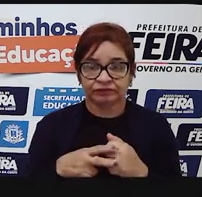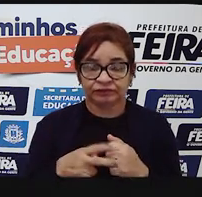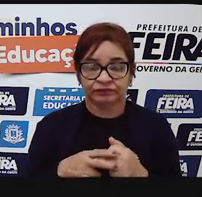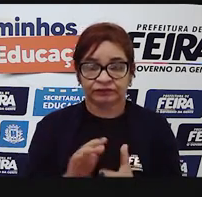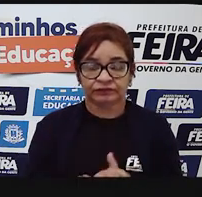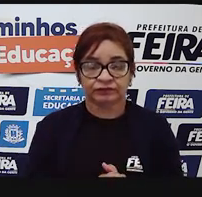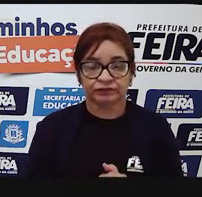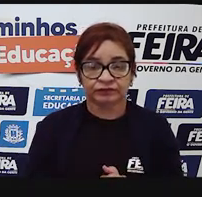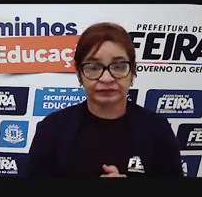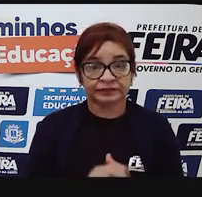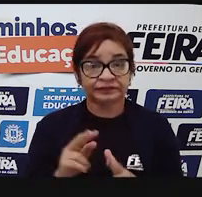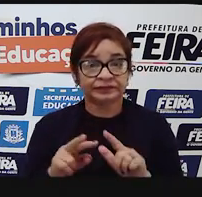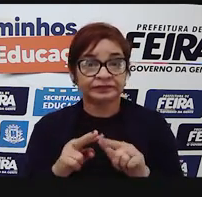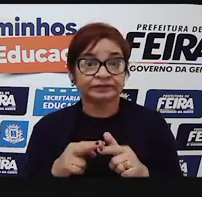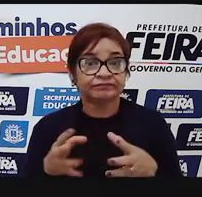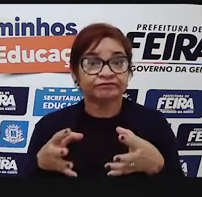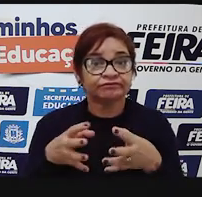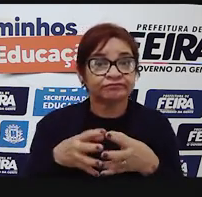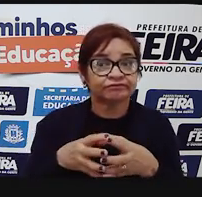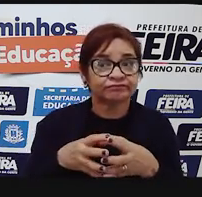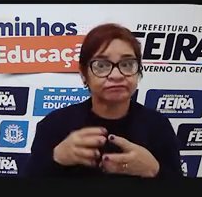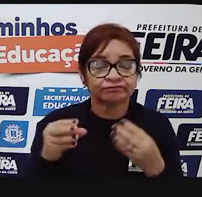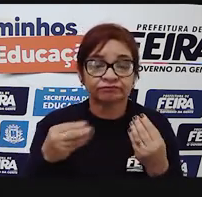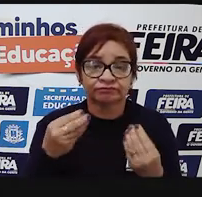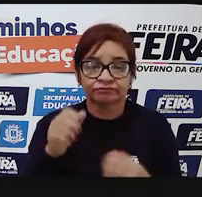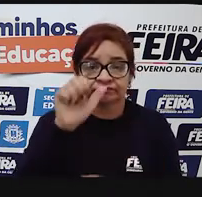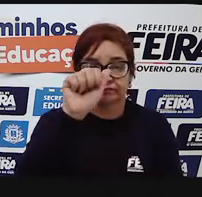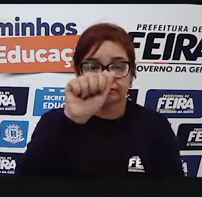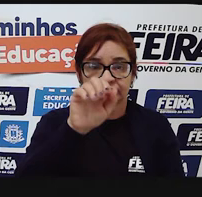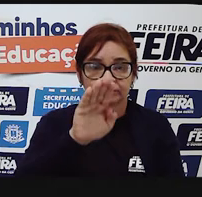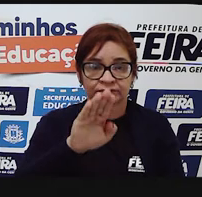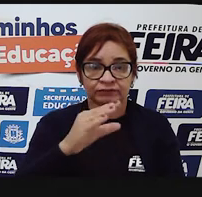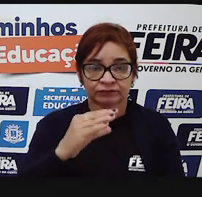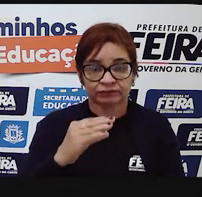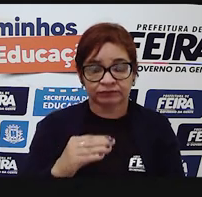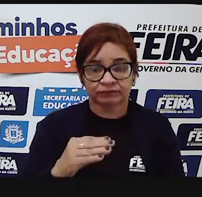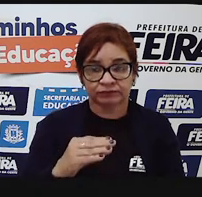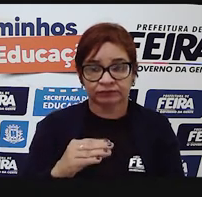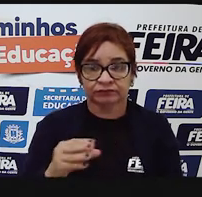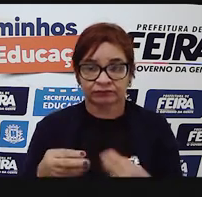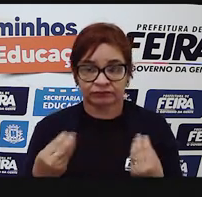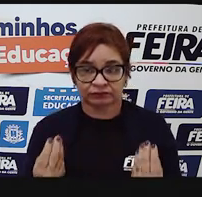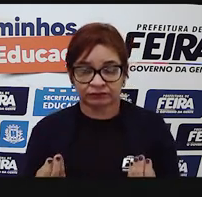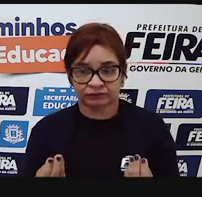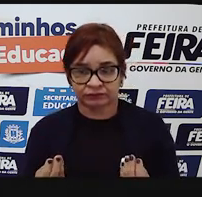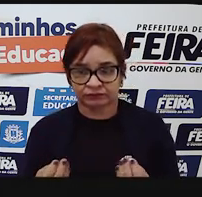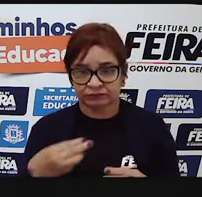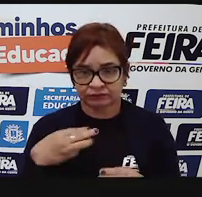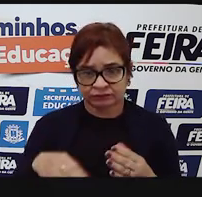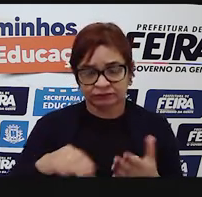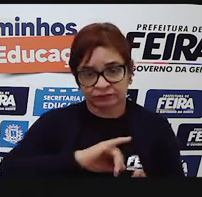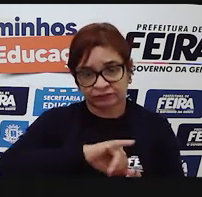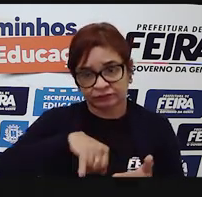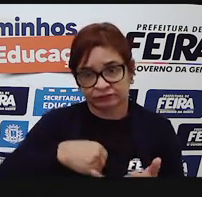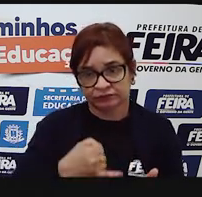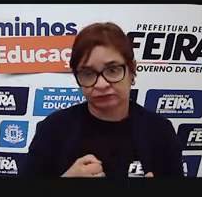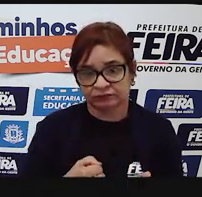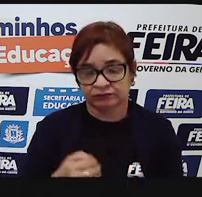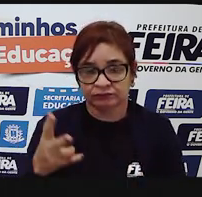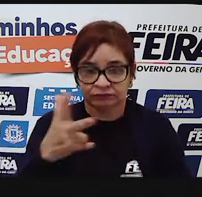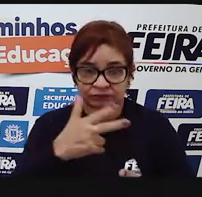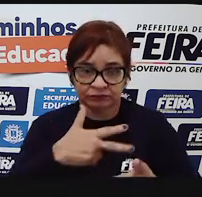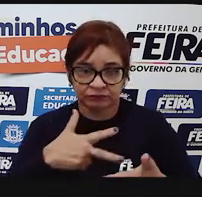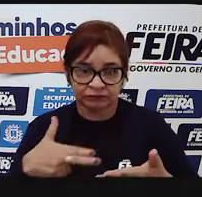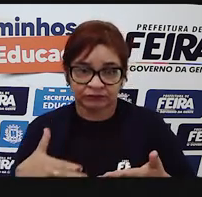E uma linguagem mista, qual dessas três alternativas? Uma notícia de jornal, um